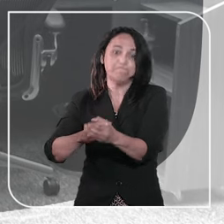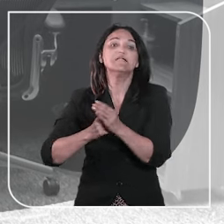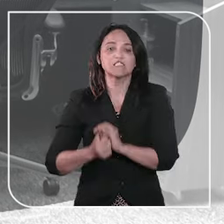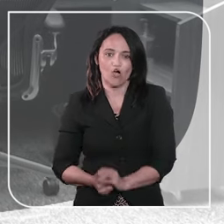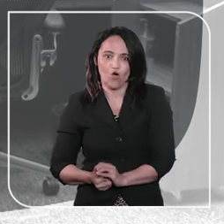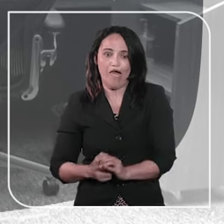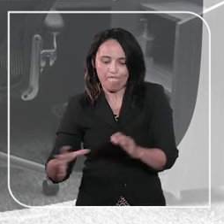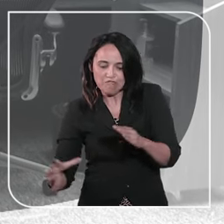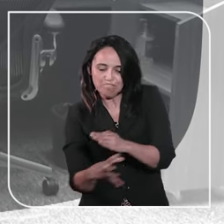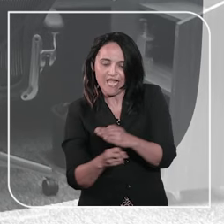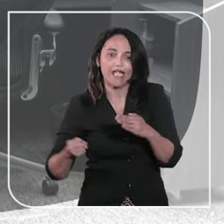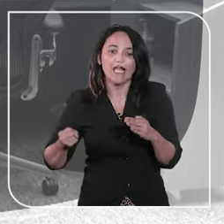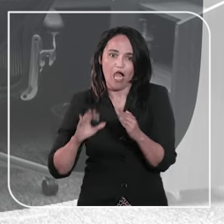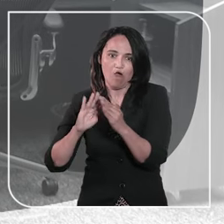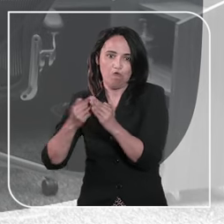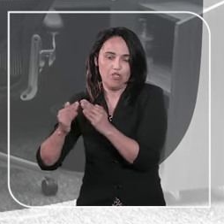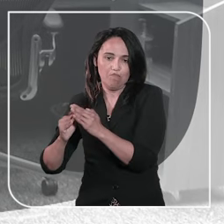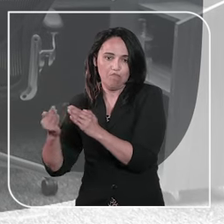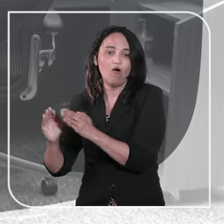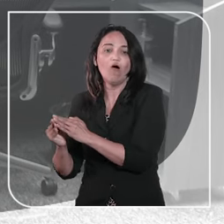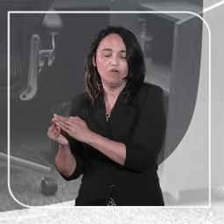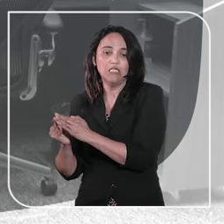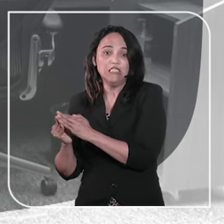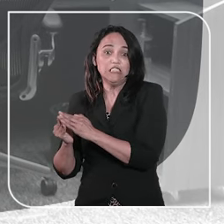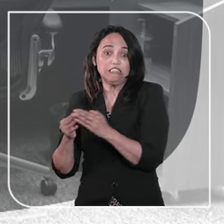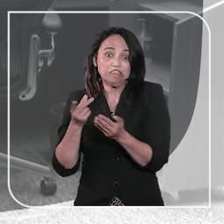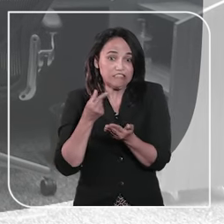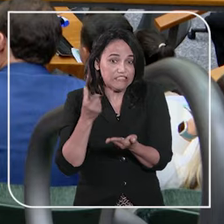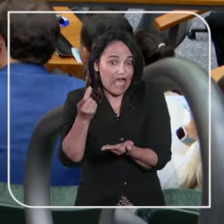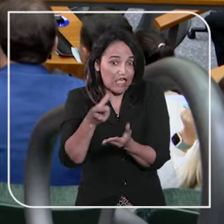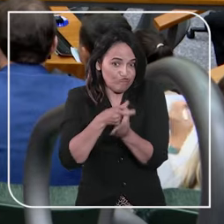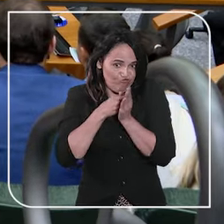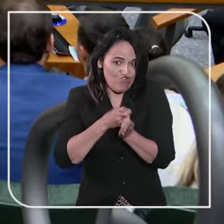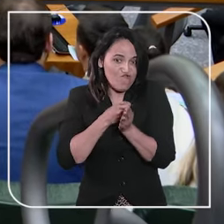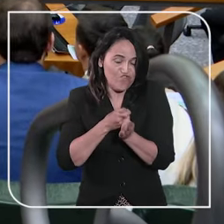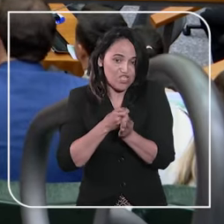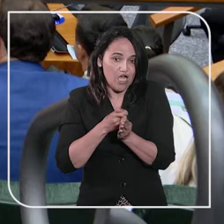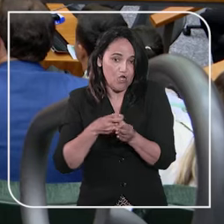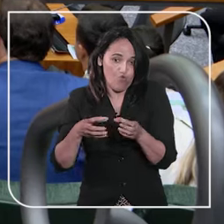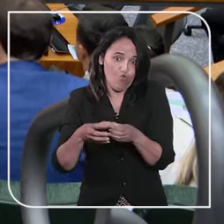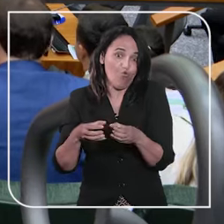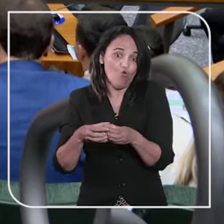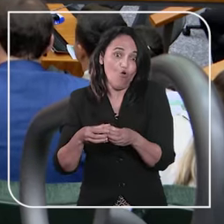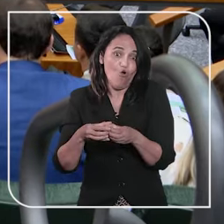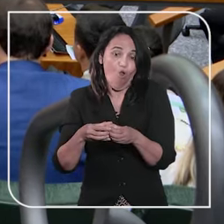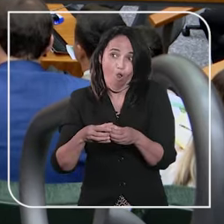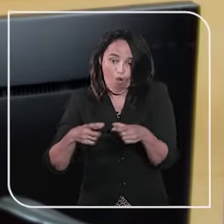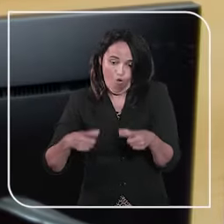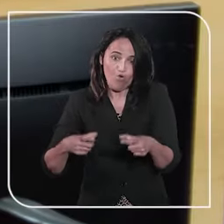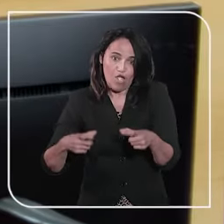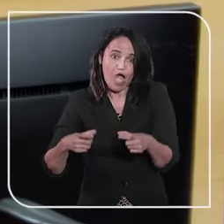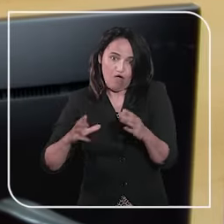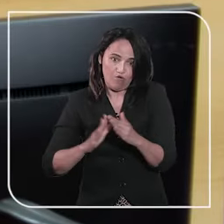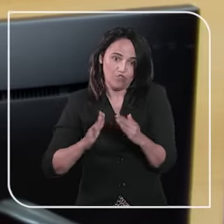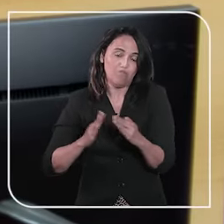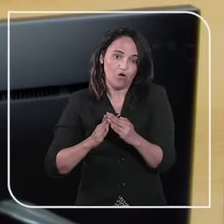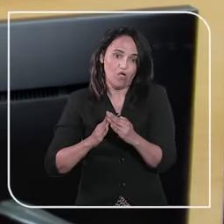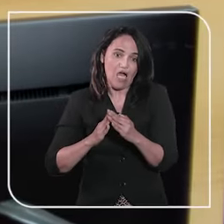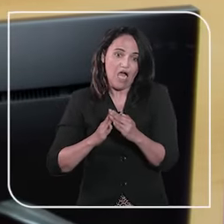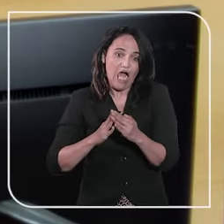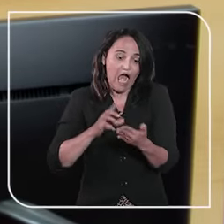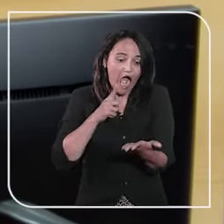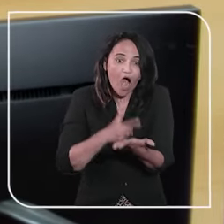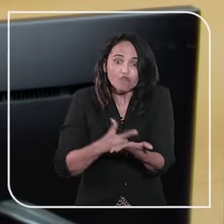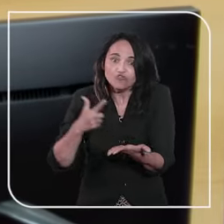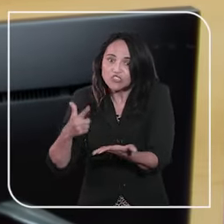tendo em vista a natureza, próprio terreno, da dívida condominial. O ministro Antônio Carlos Ferreira conduziu a audiência pública e